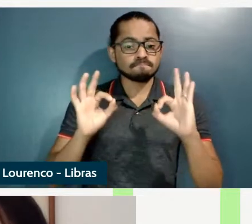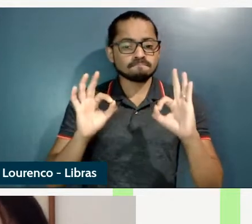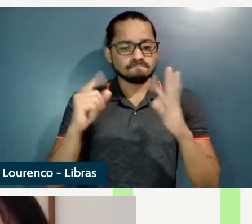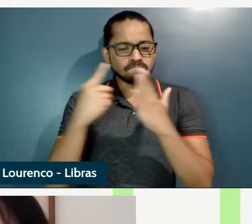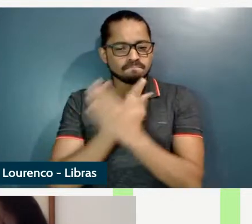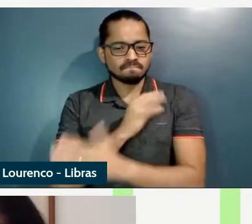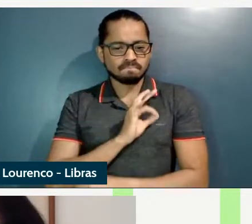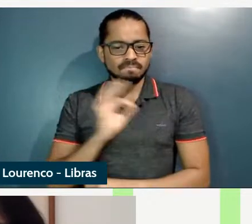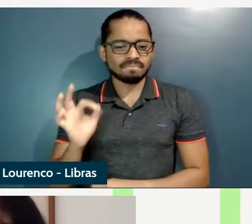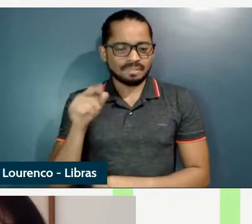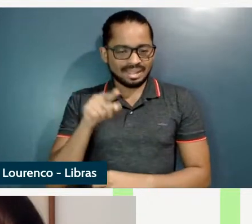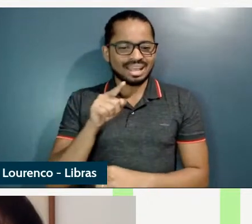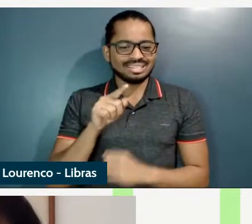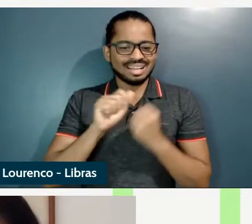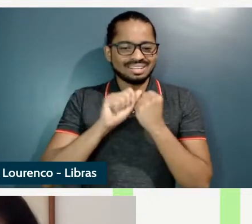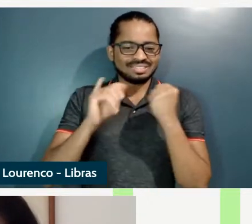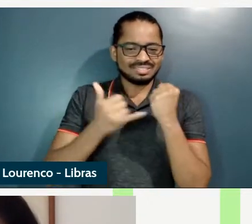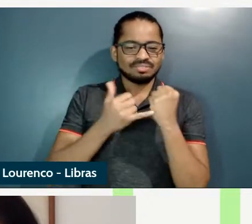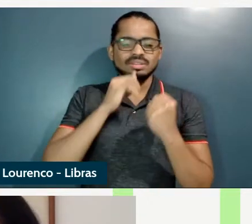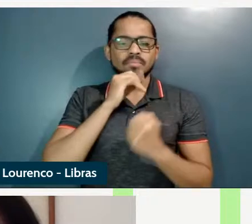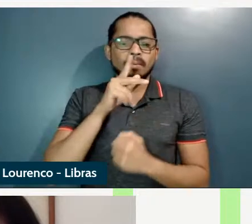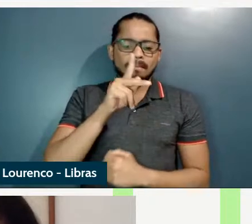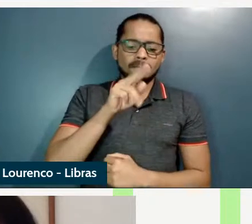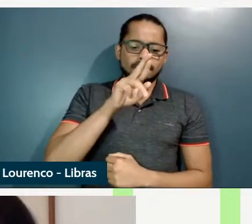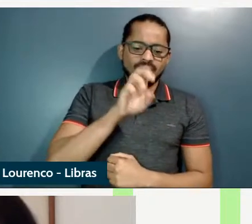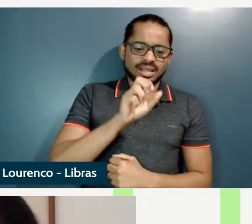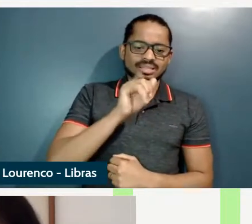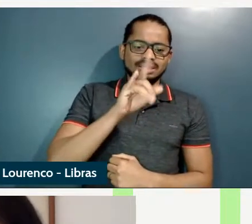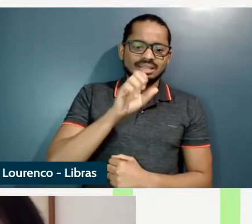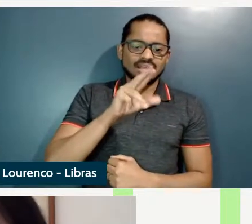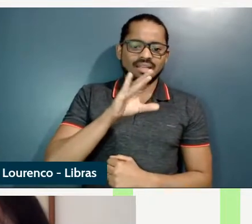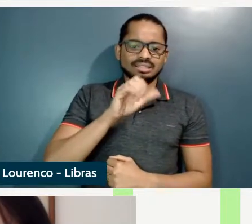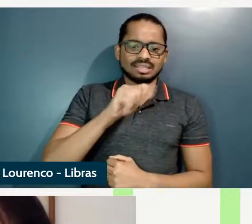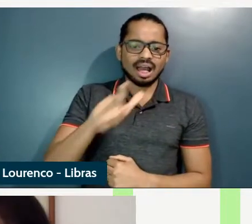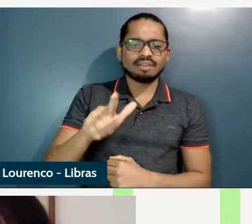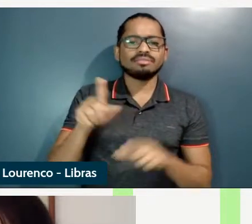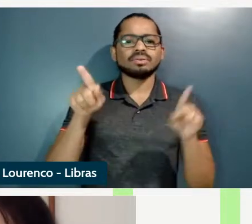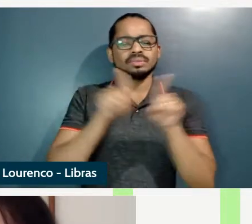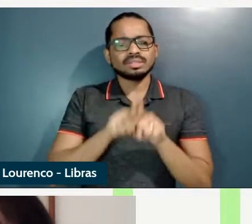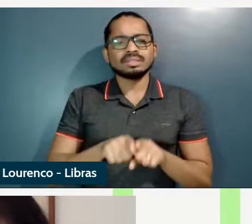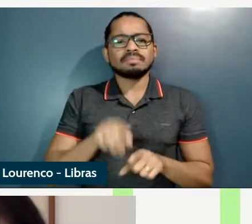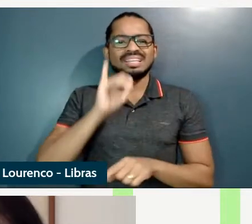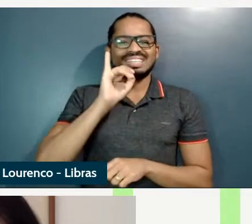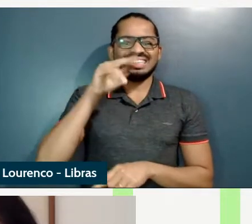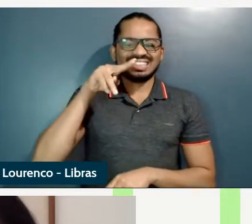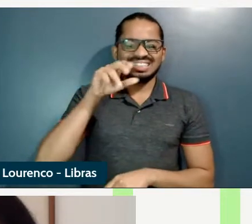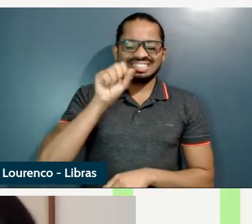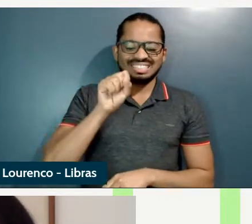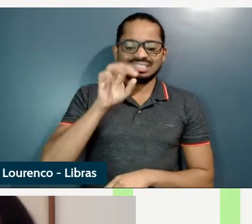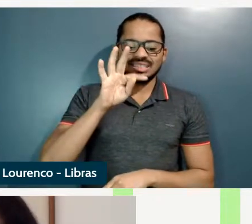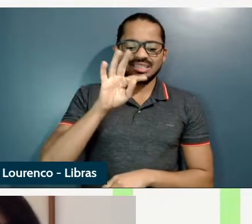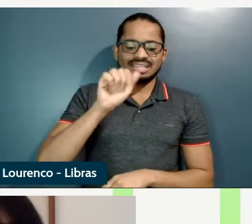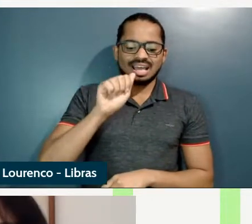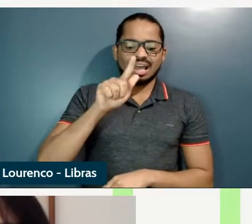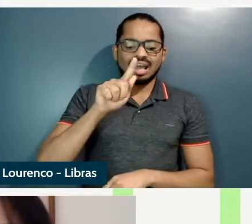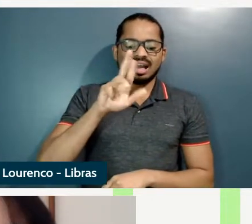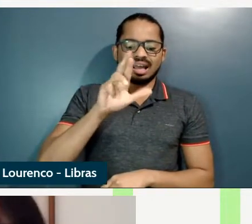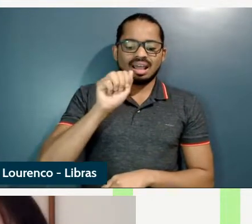adjetivos presidenciável prefeitável e eu reúno outros na tese instagramável e outros